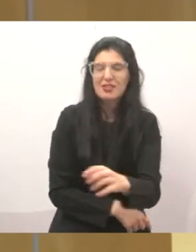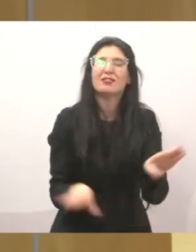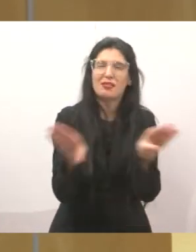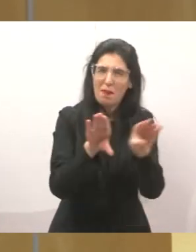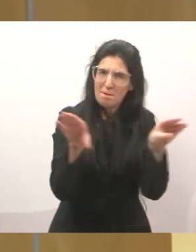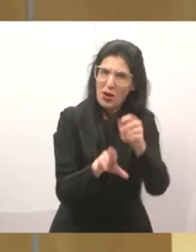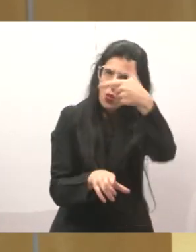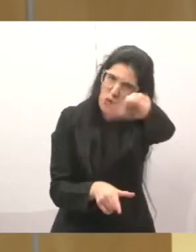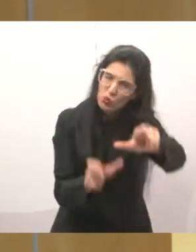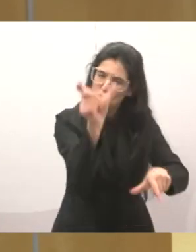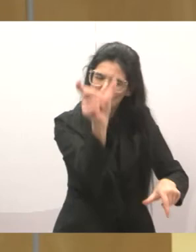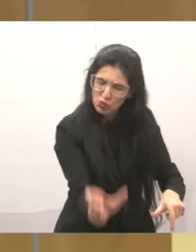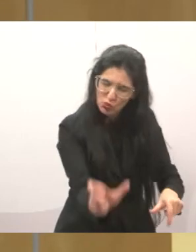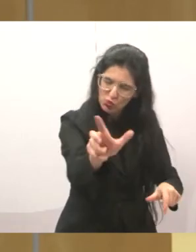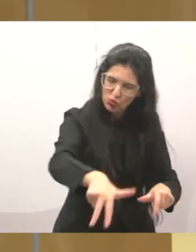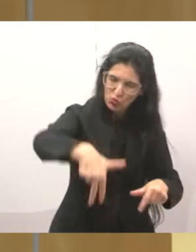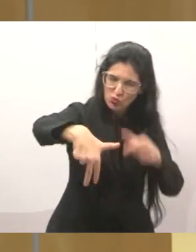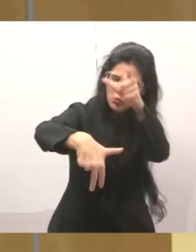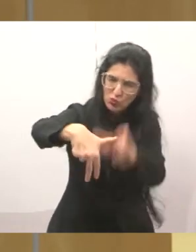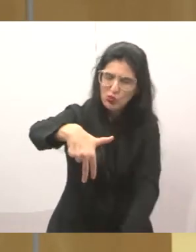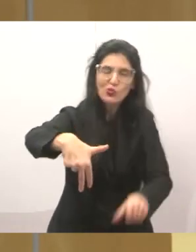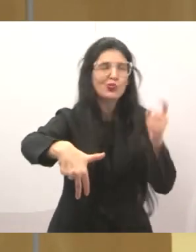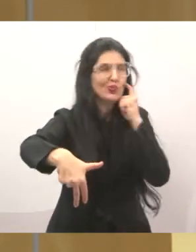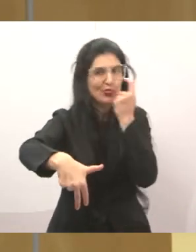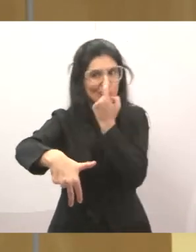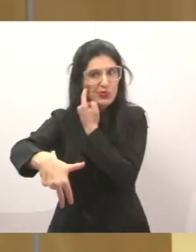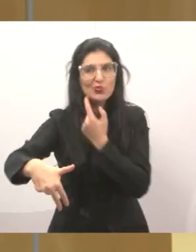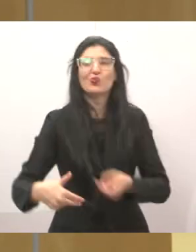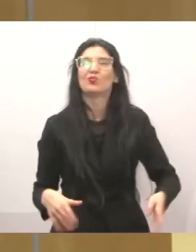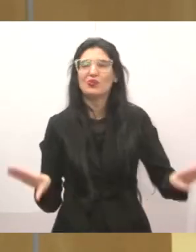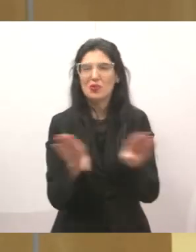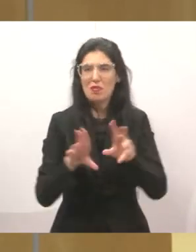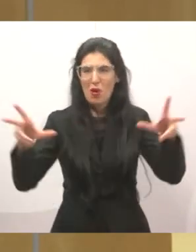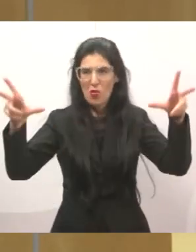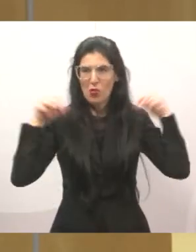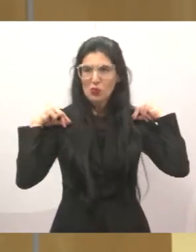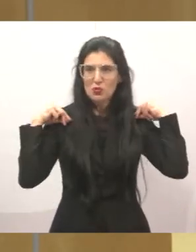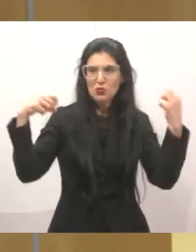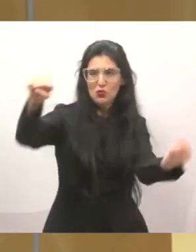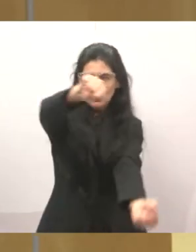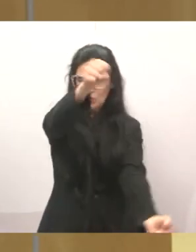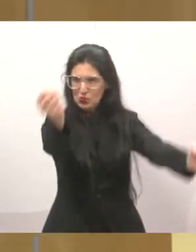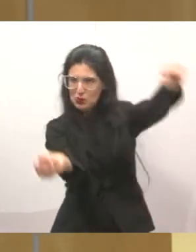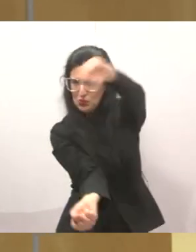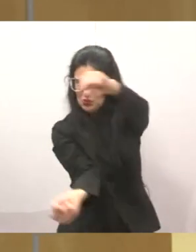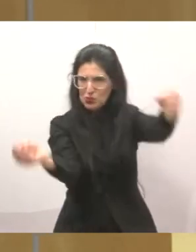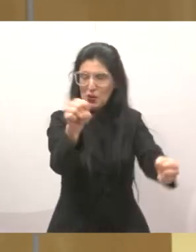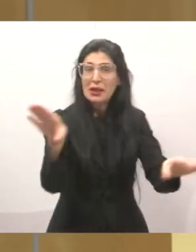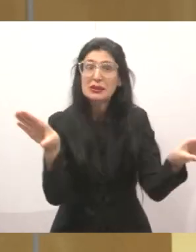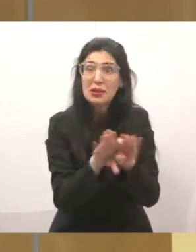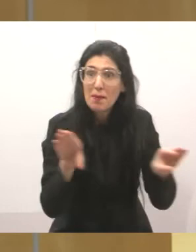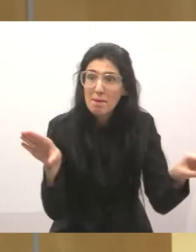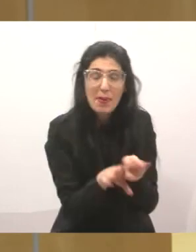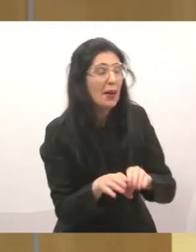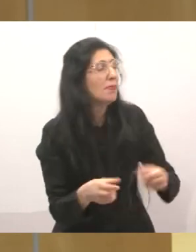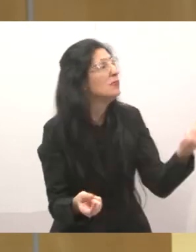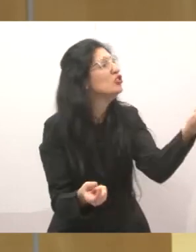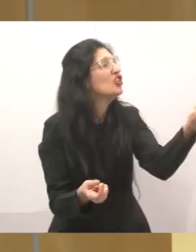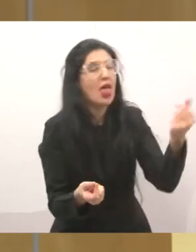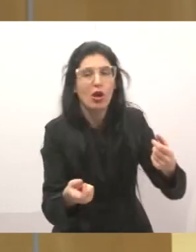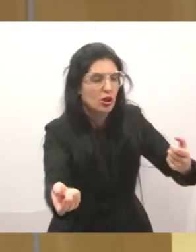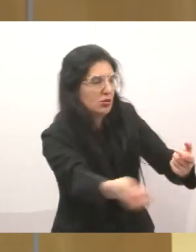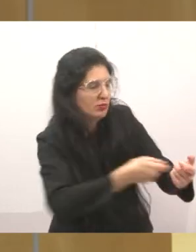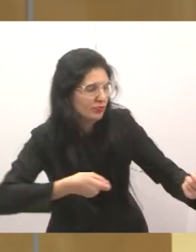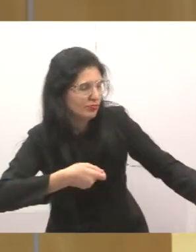acompanham o nosso trabalho aí, todos os motoristas, cobradores, para que a gente continue firme na luta, continue junto aí,